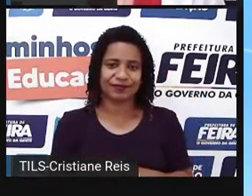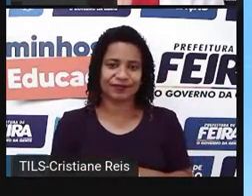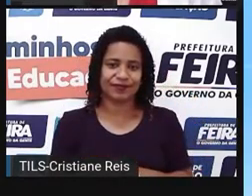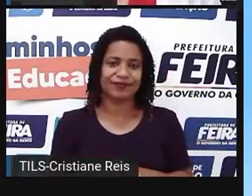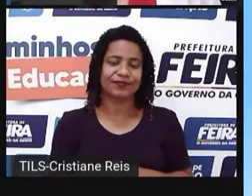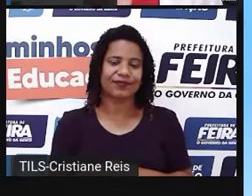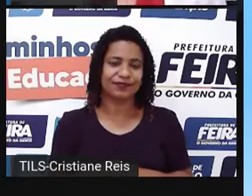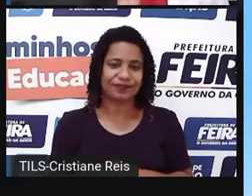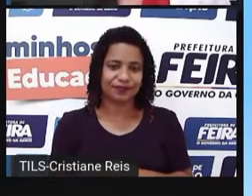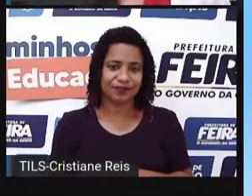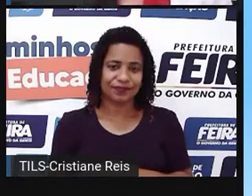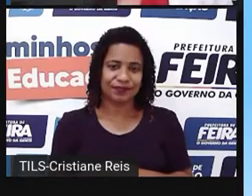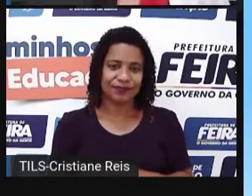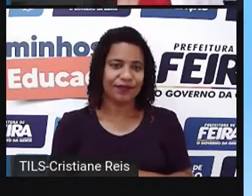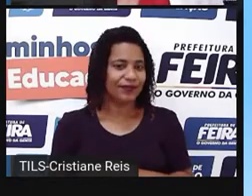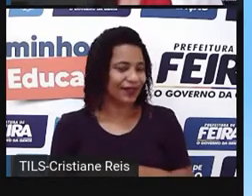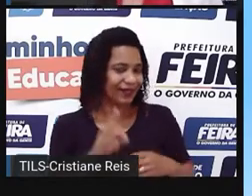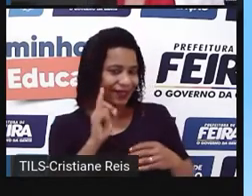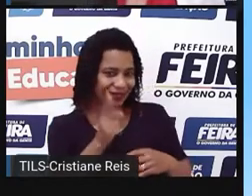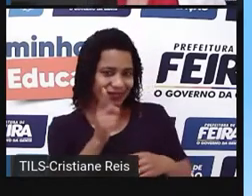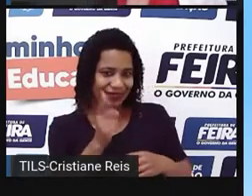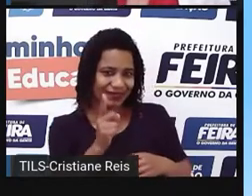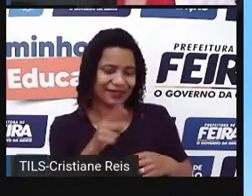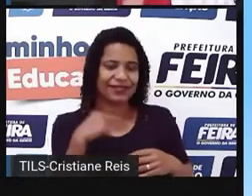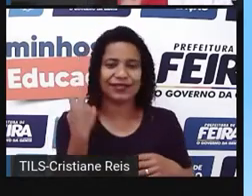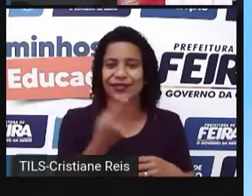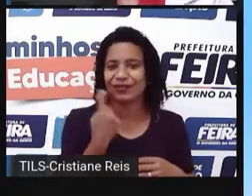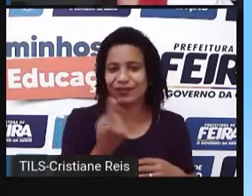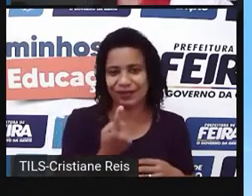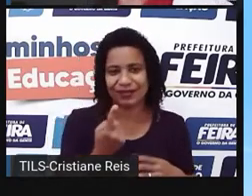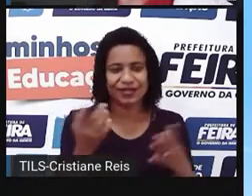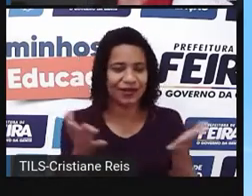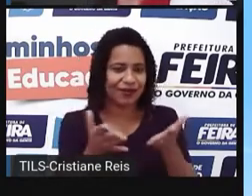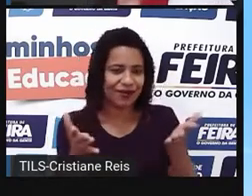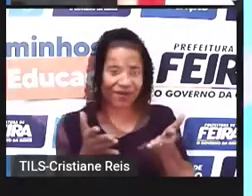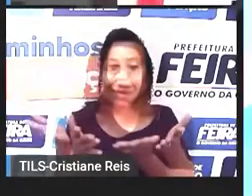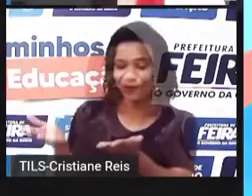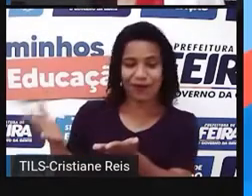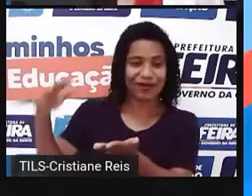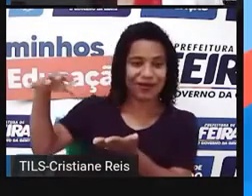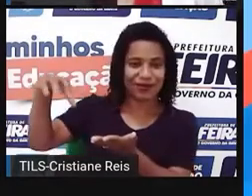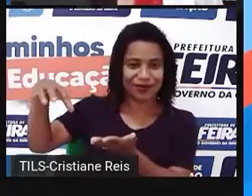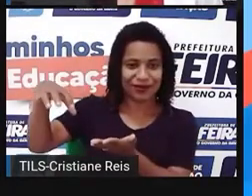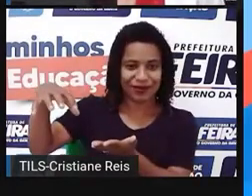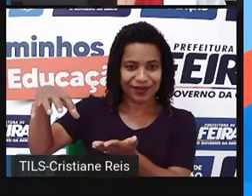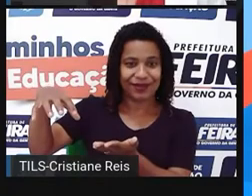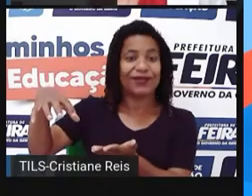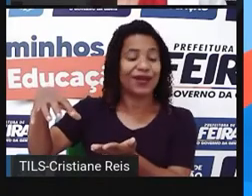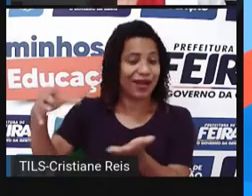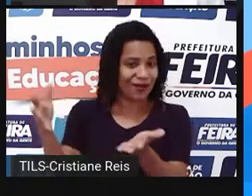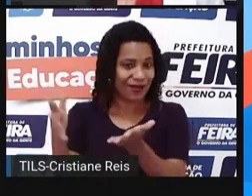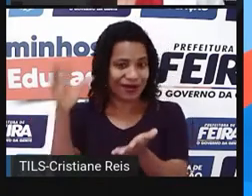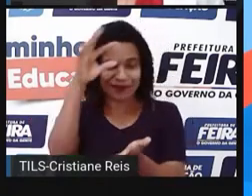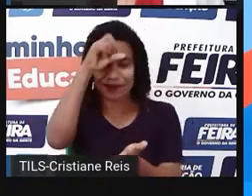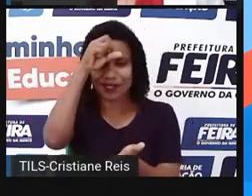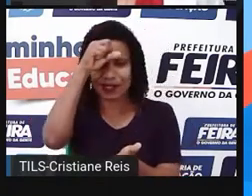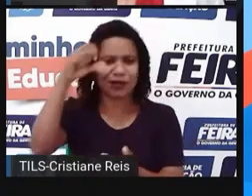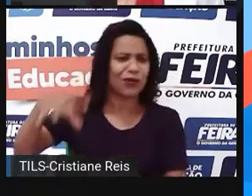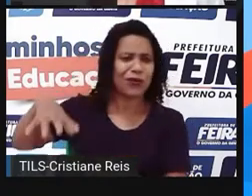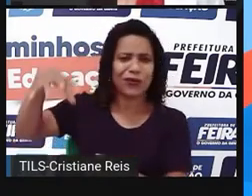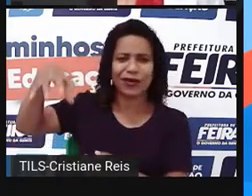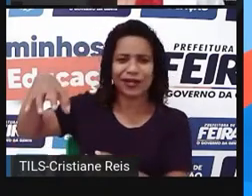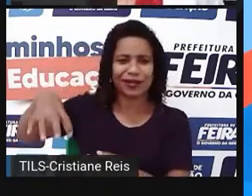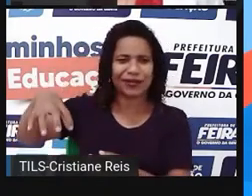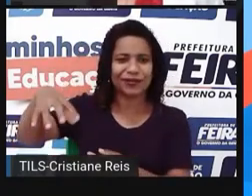Reality River. E é este reino que nós vamos explorar no encontro de hoje. O nosso desafio